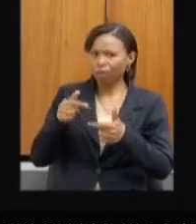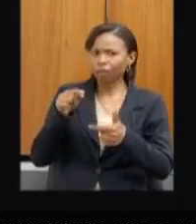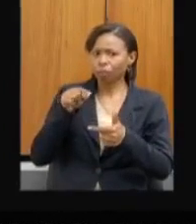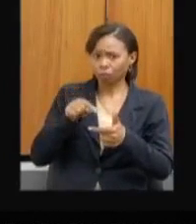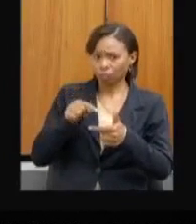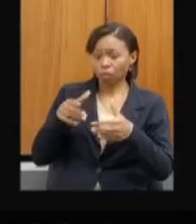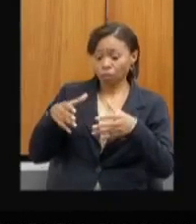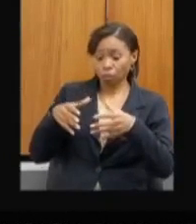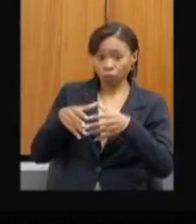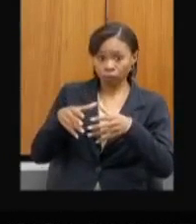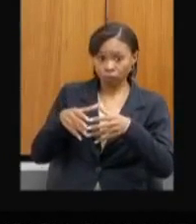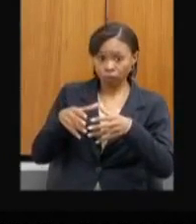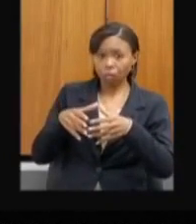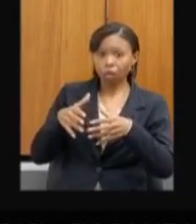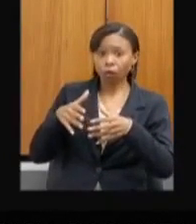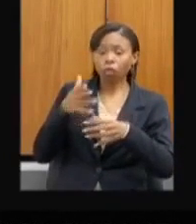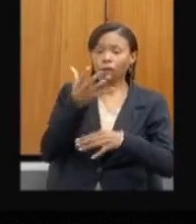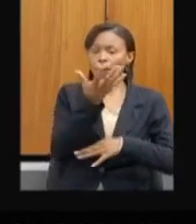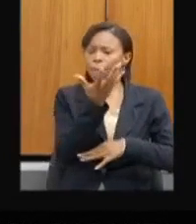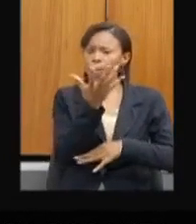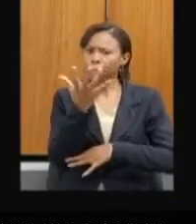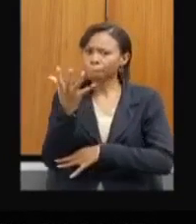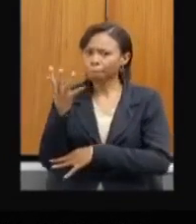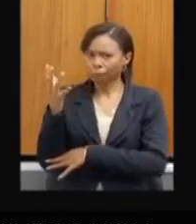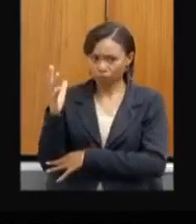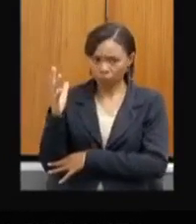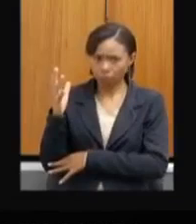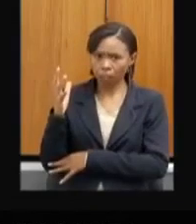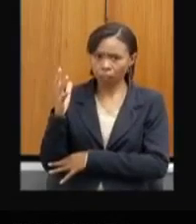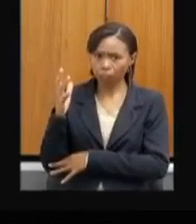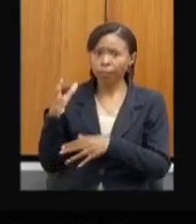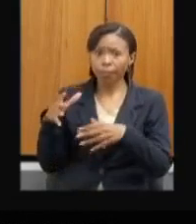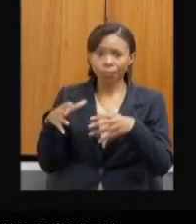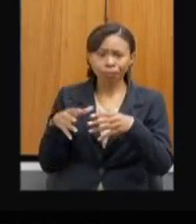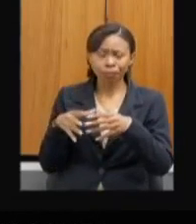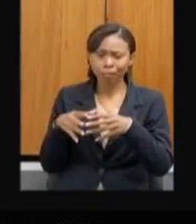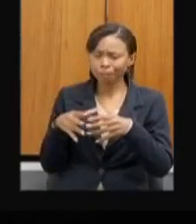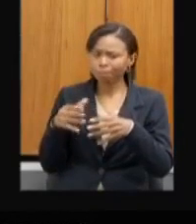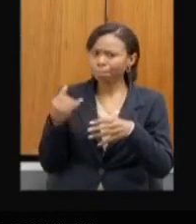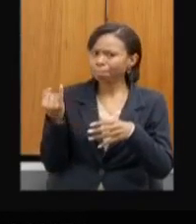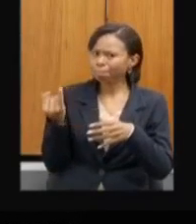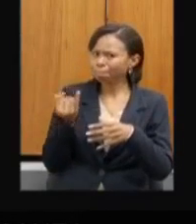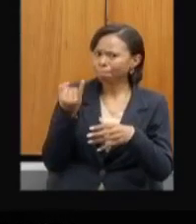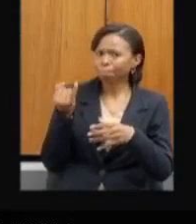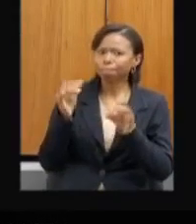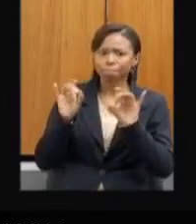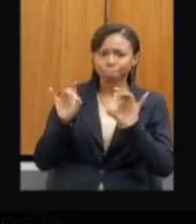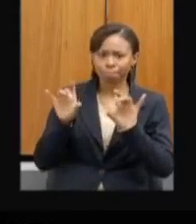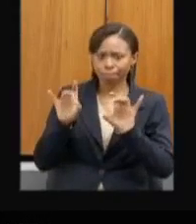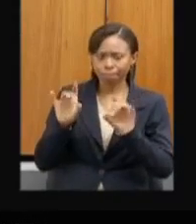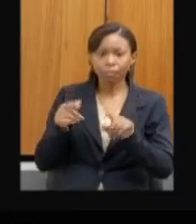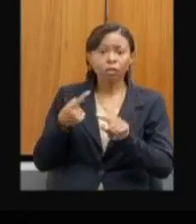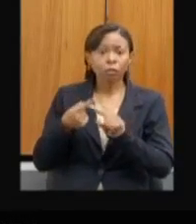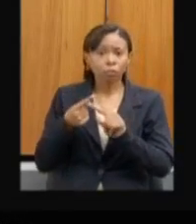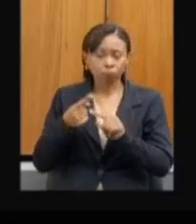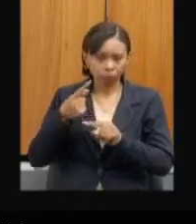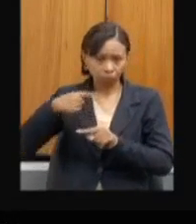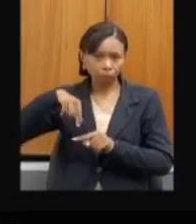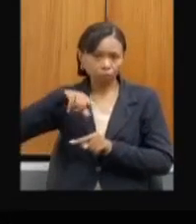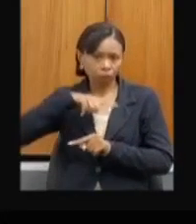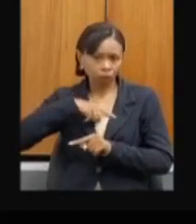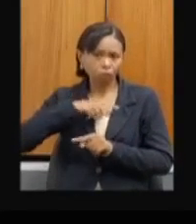tem um destaque todo especial, mesmo porque nós estamos tratando